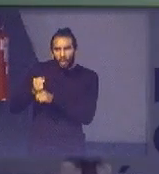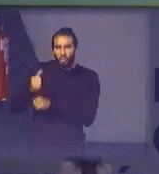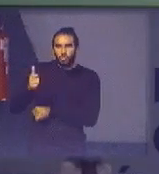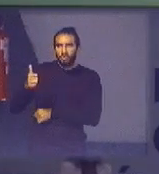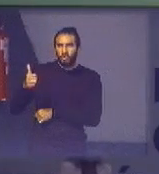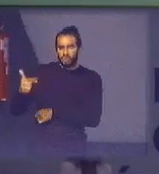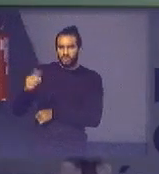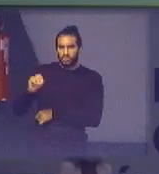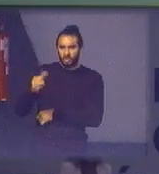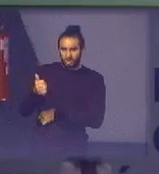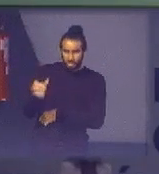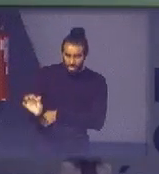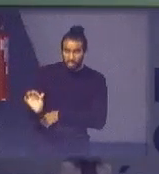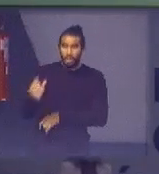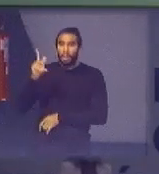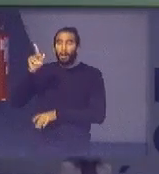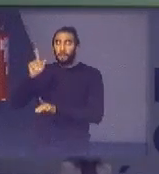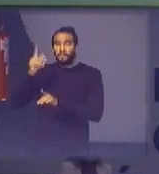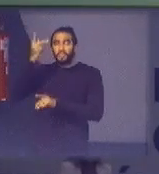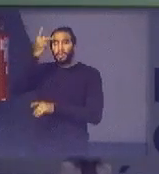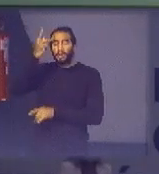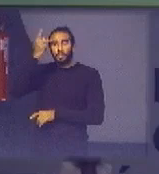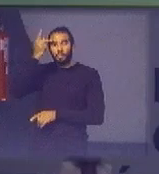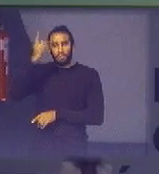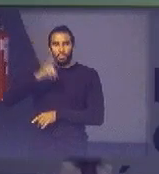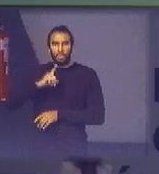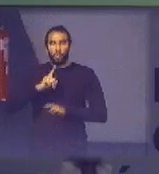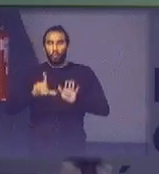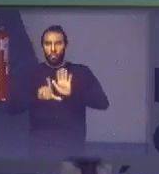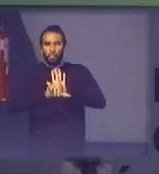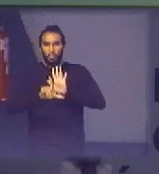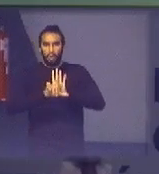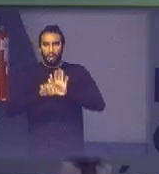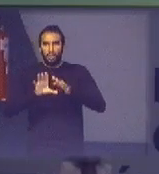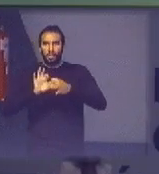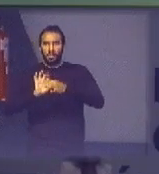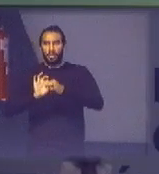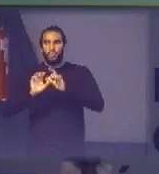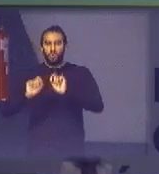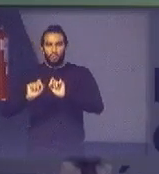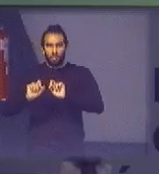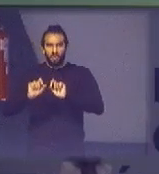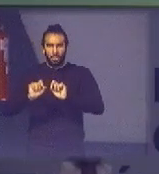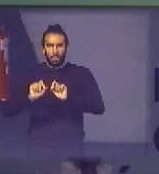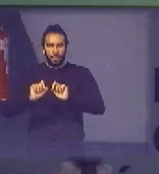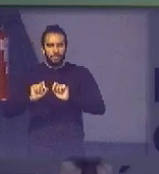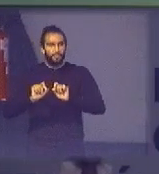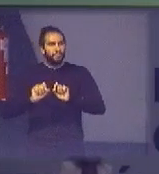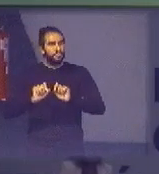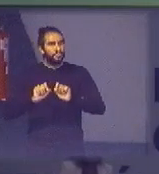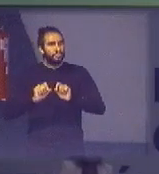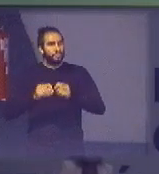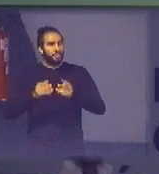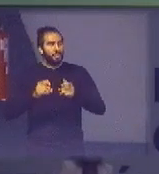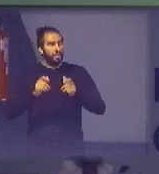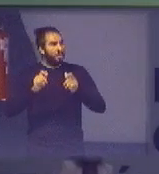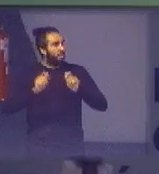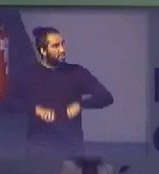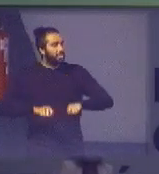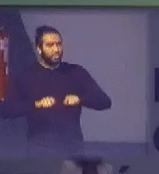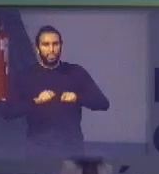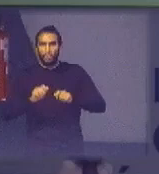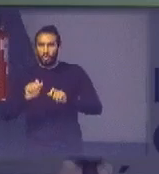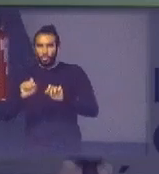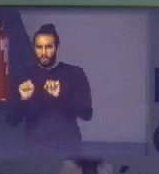estado de São Paulo saiu uma legislação que vinculou a licença de operação dos fabricantes